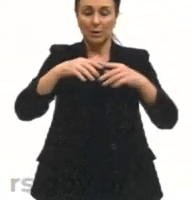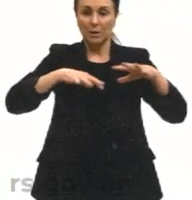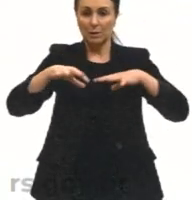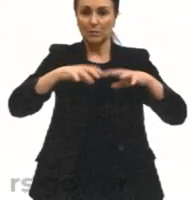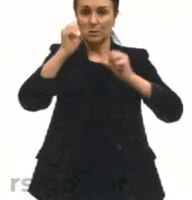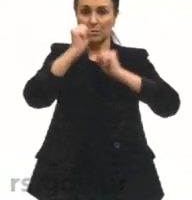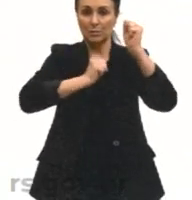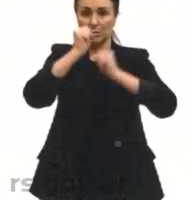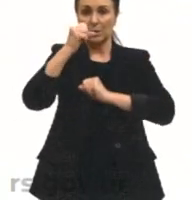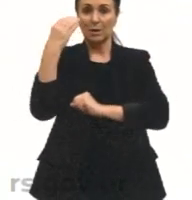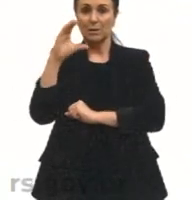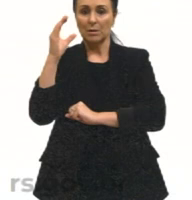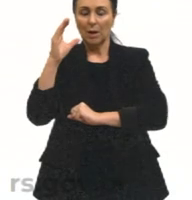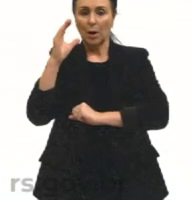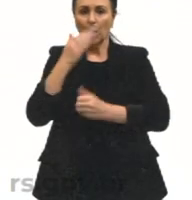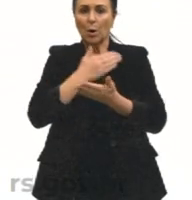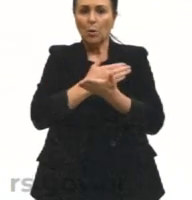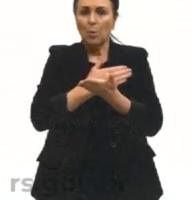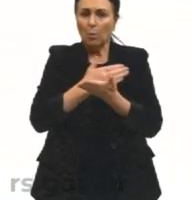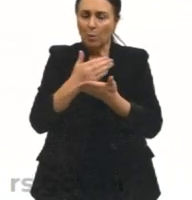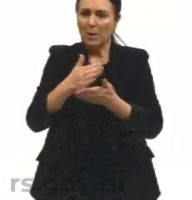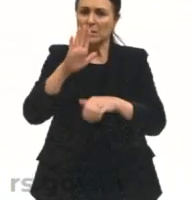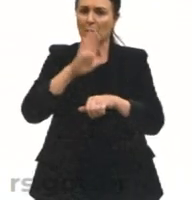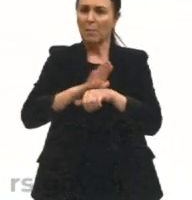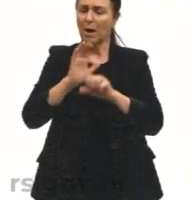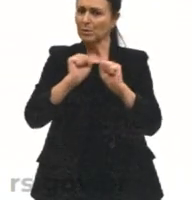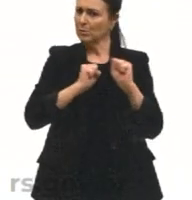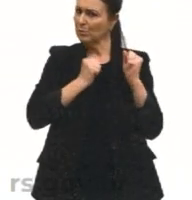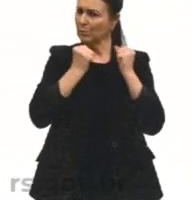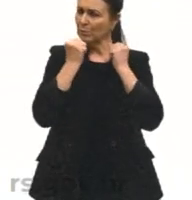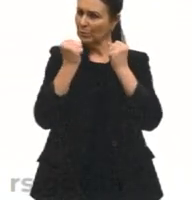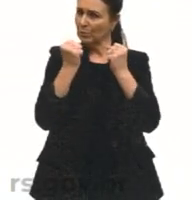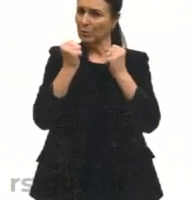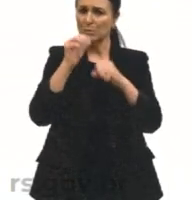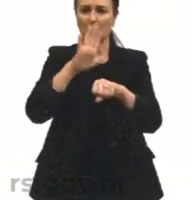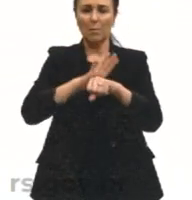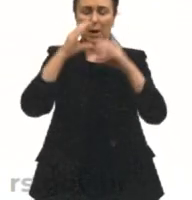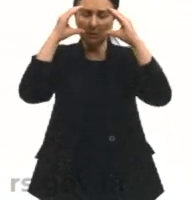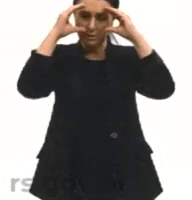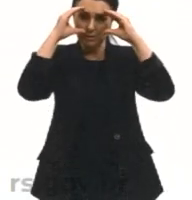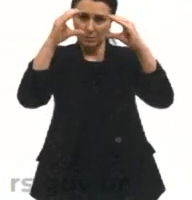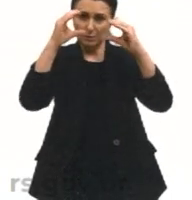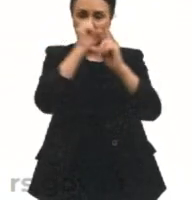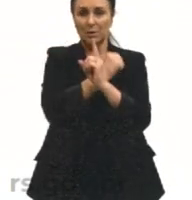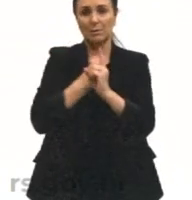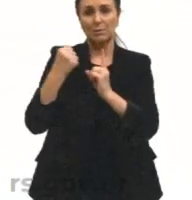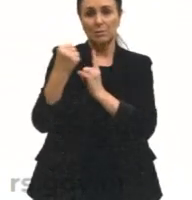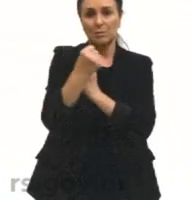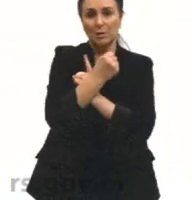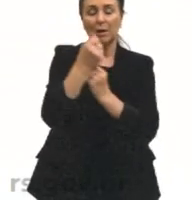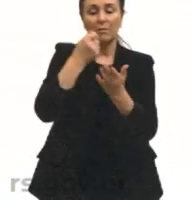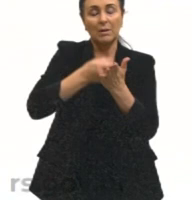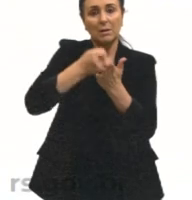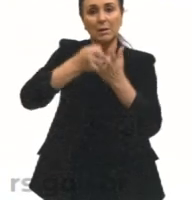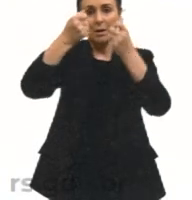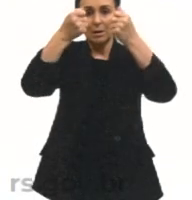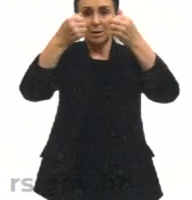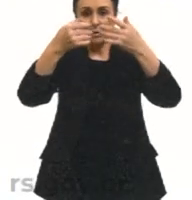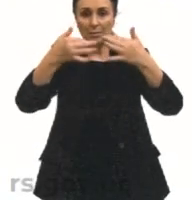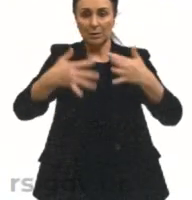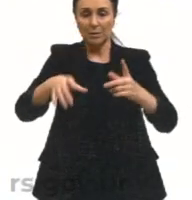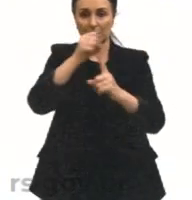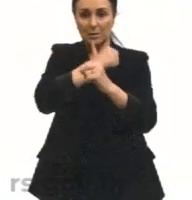a ciência ganha corpo, a ciência ganha muito respeito. Então, a Sociologia vai tentar explicar a sociedade